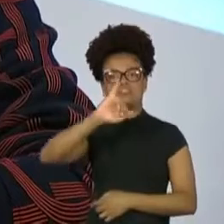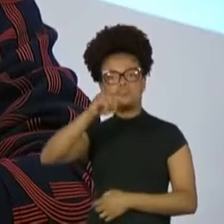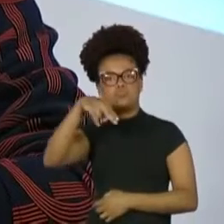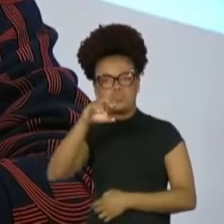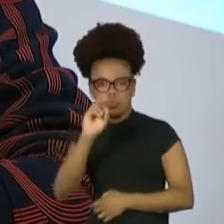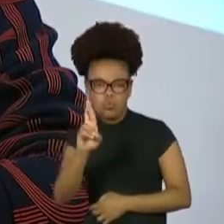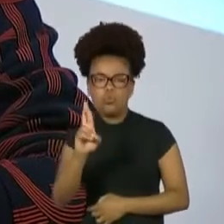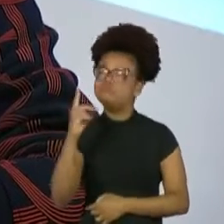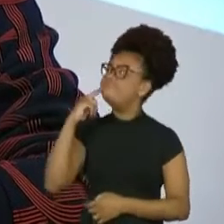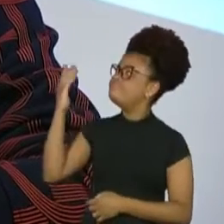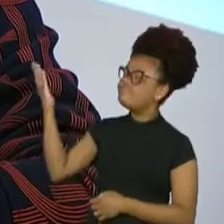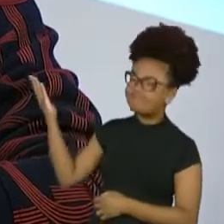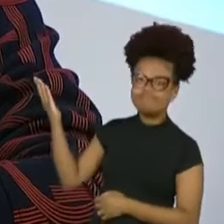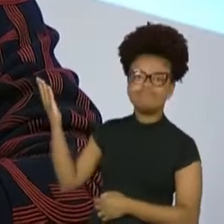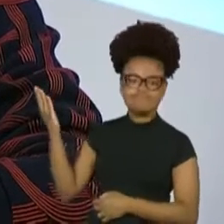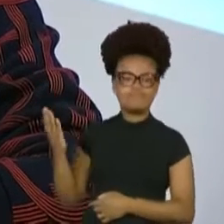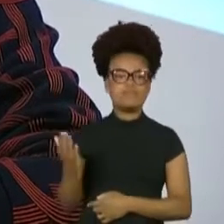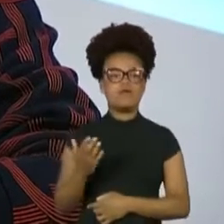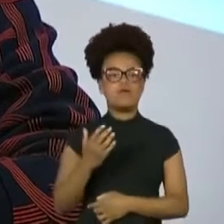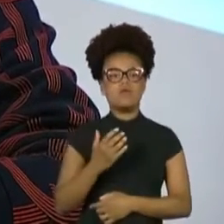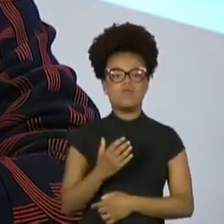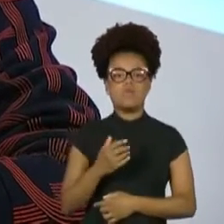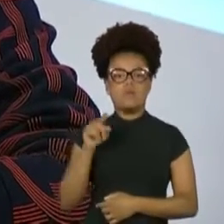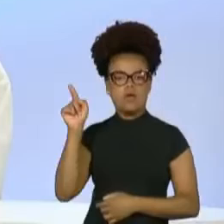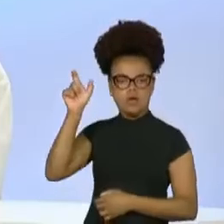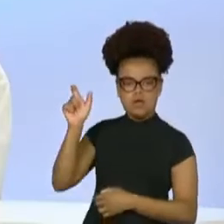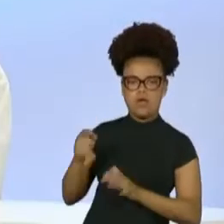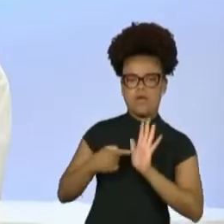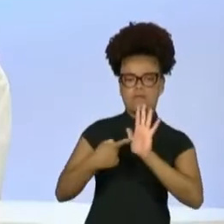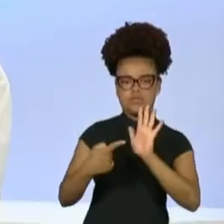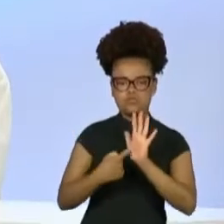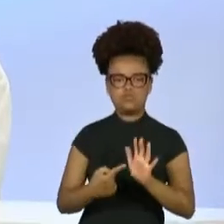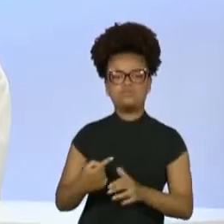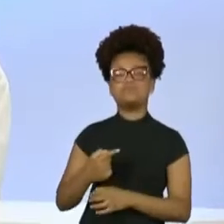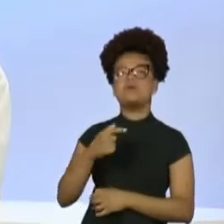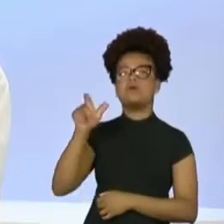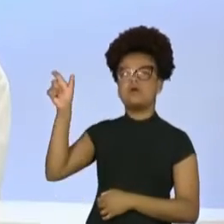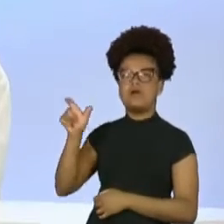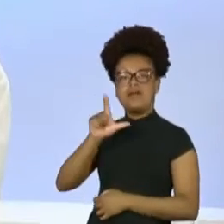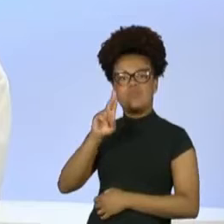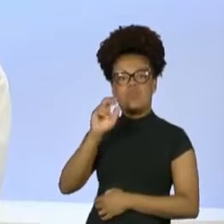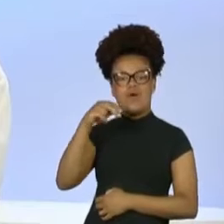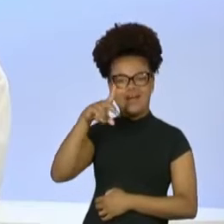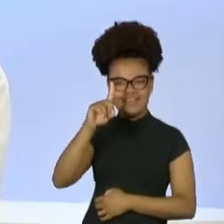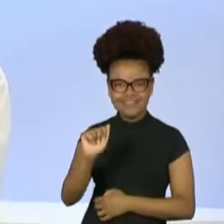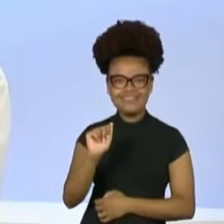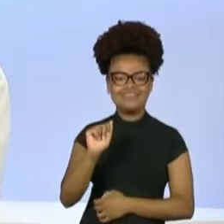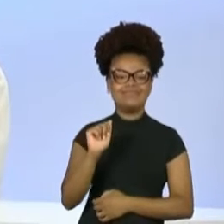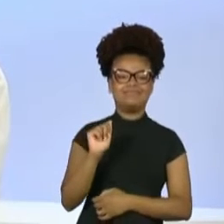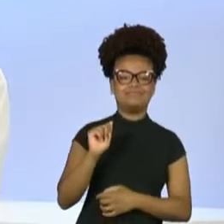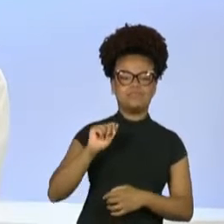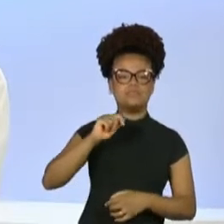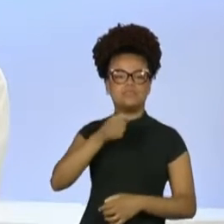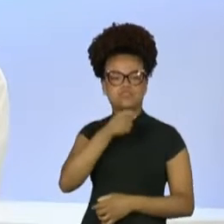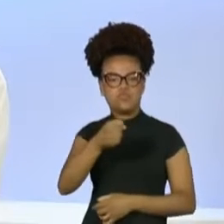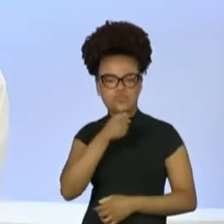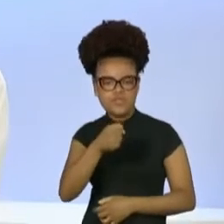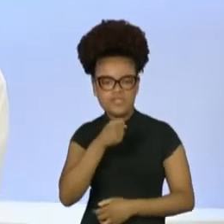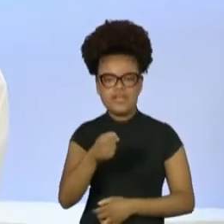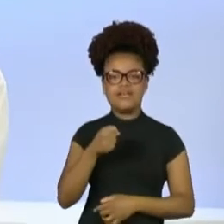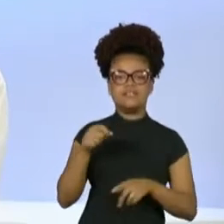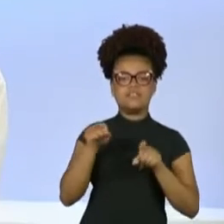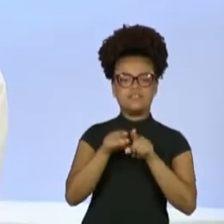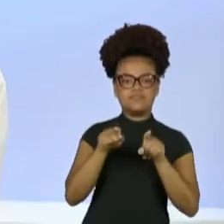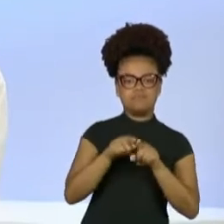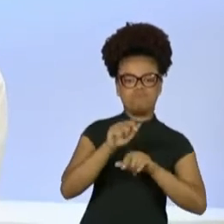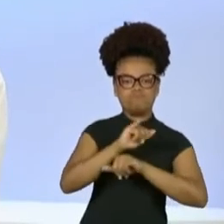apresentadora e head de marketing da Trace Brasil. E Luanda Vieira, jornalista e criadora de conteúdo digital em moda,